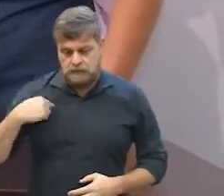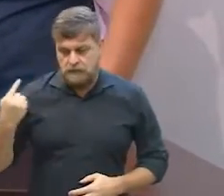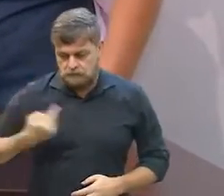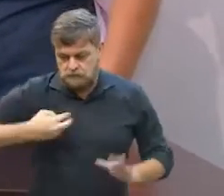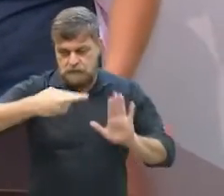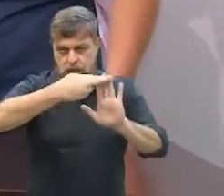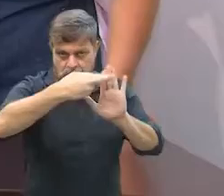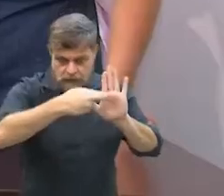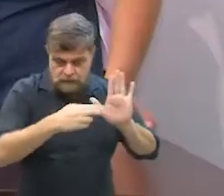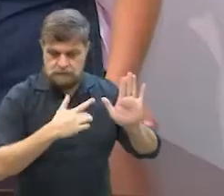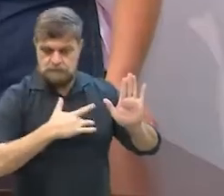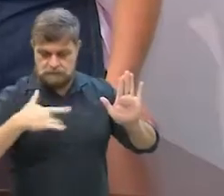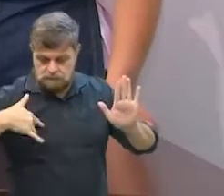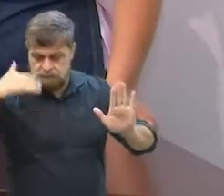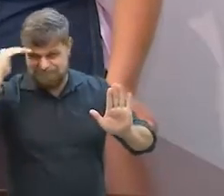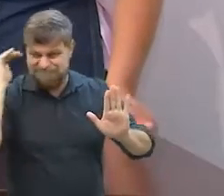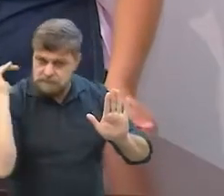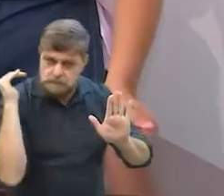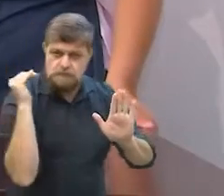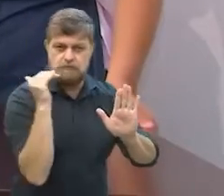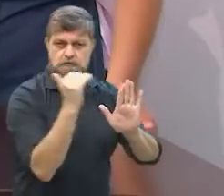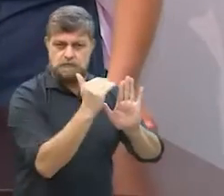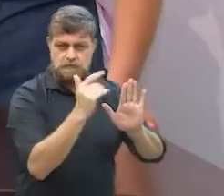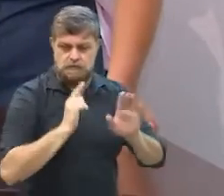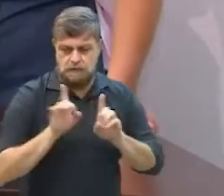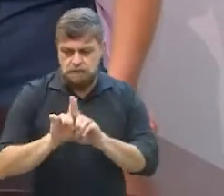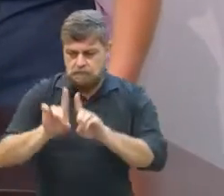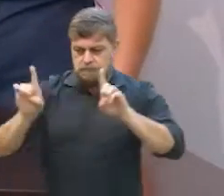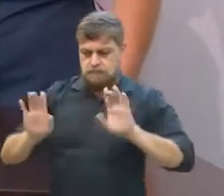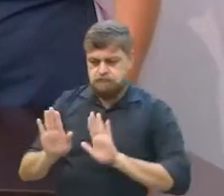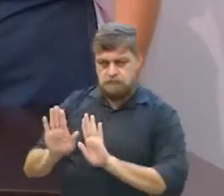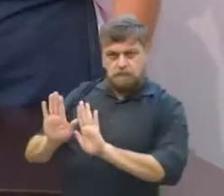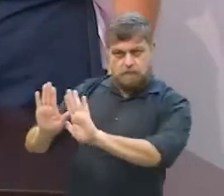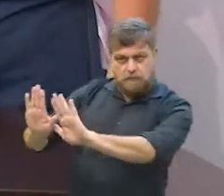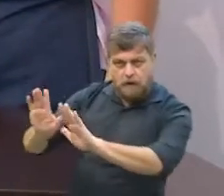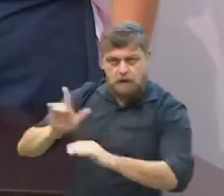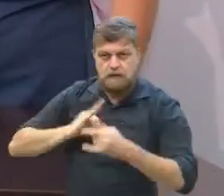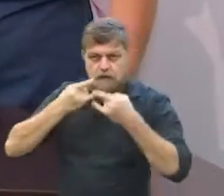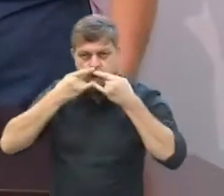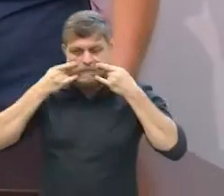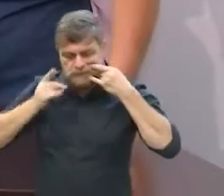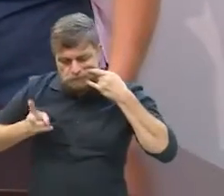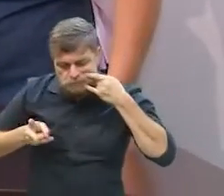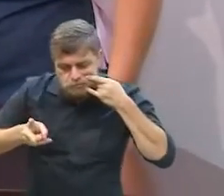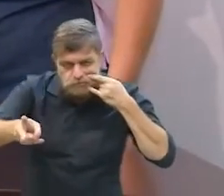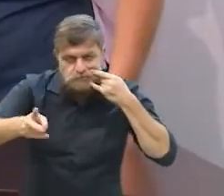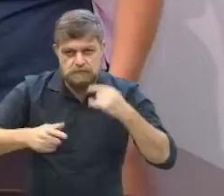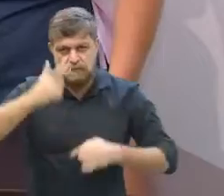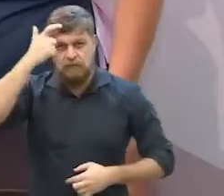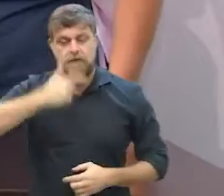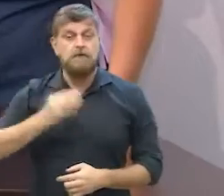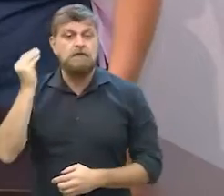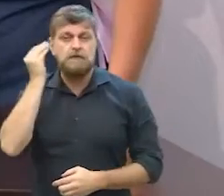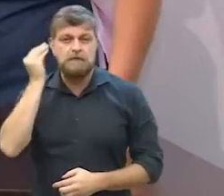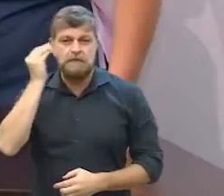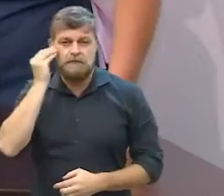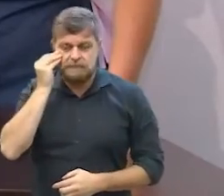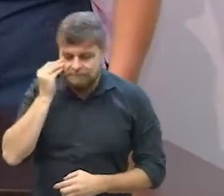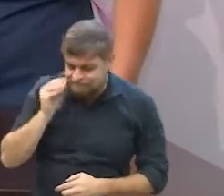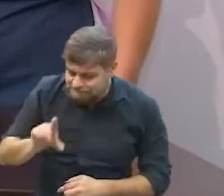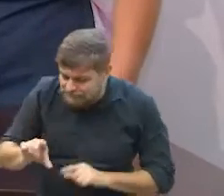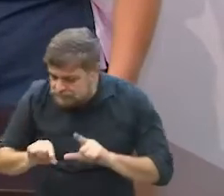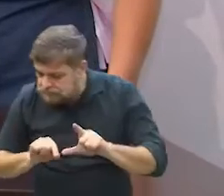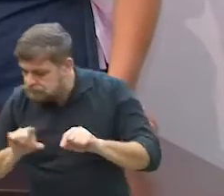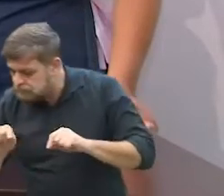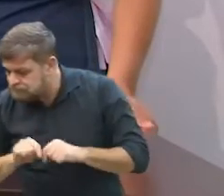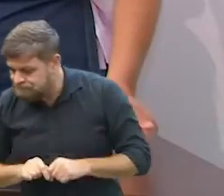seguiu todos os protocolos de higienização distanciamento uso de máscara né enquanto eu vou experimentar eu acho que eu vou escolher